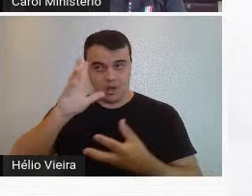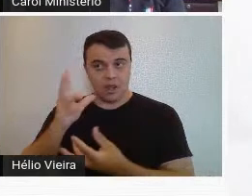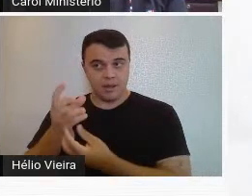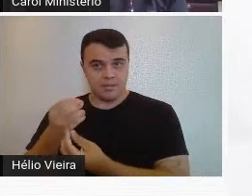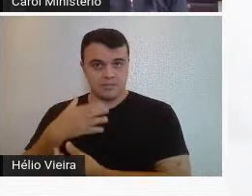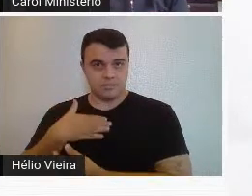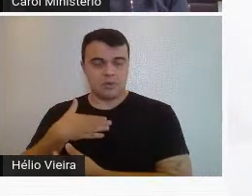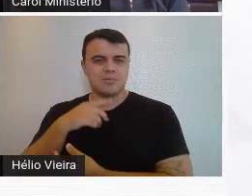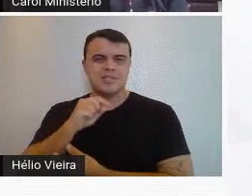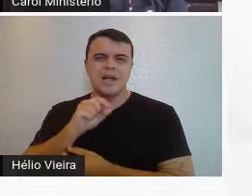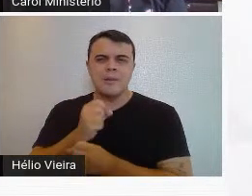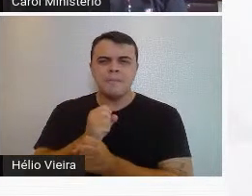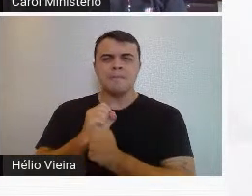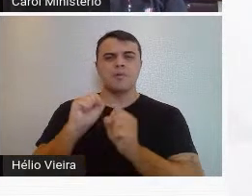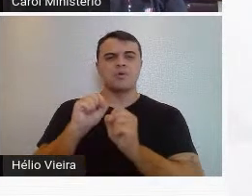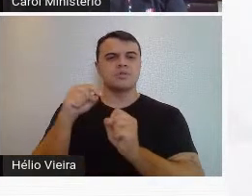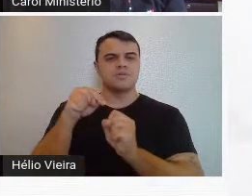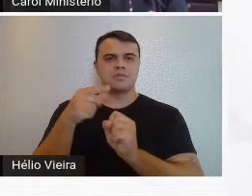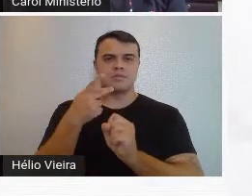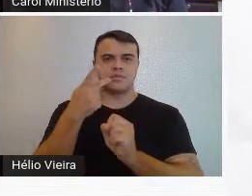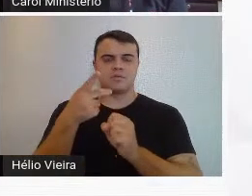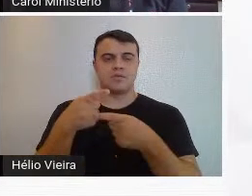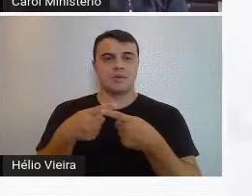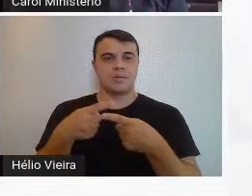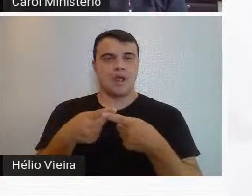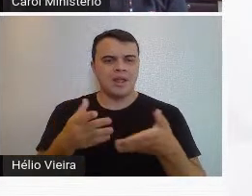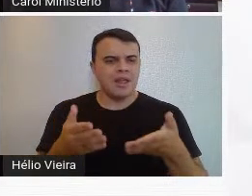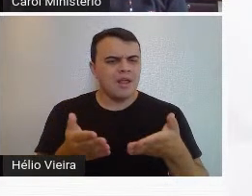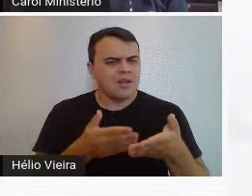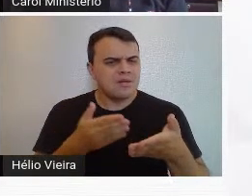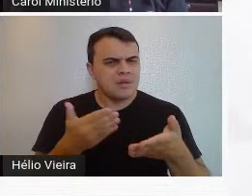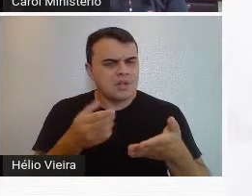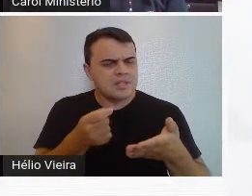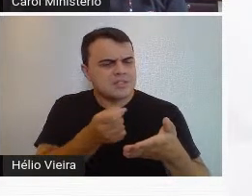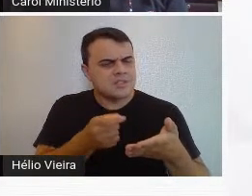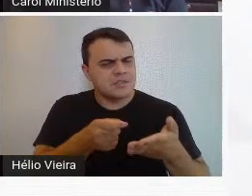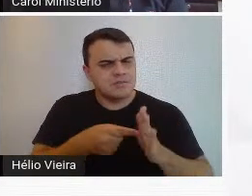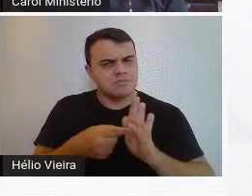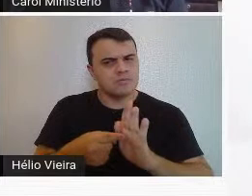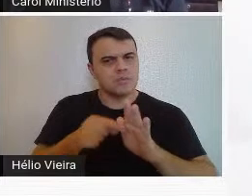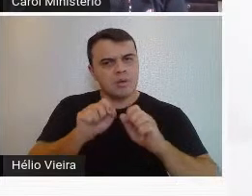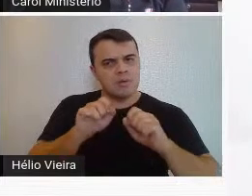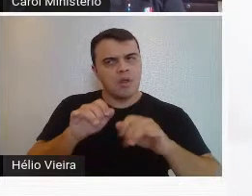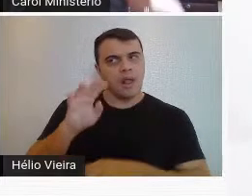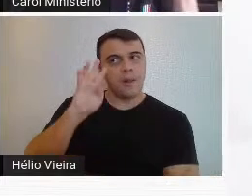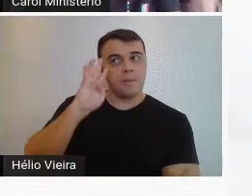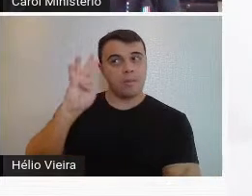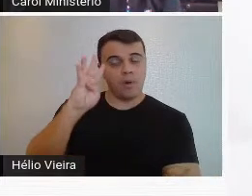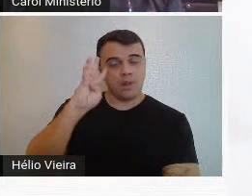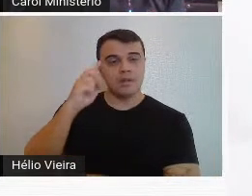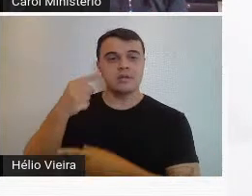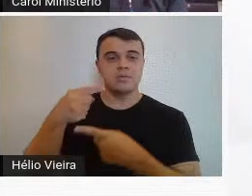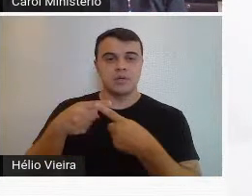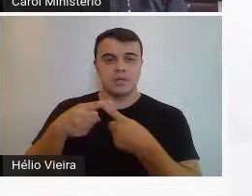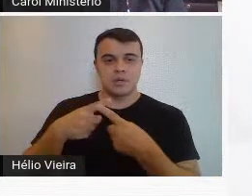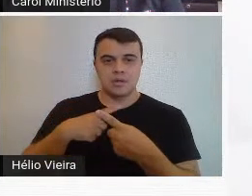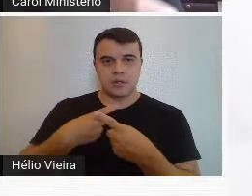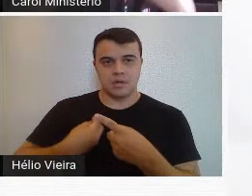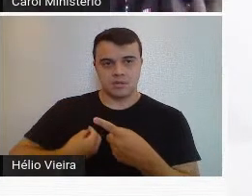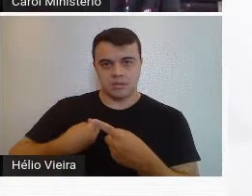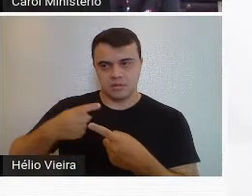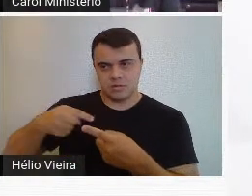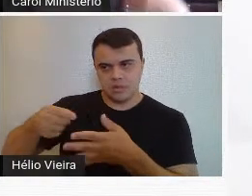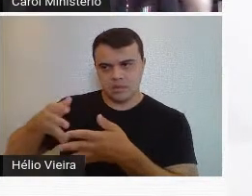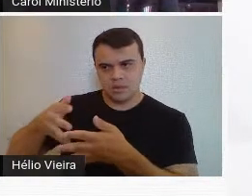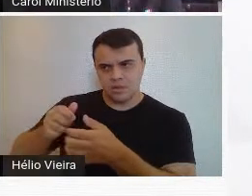mas é impossível a gente não falar também da influência dos escritores e dos poetas, que também conviviam com os artistas